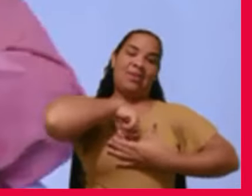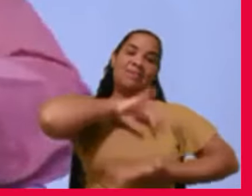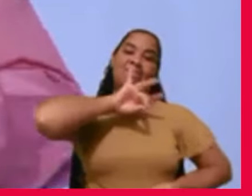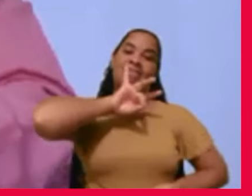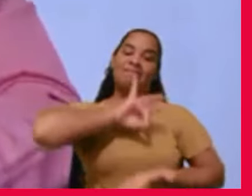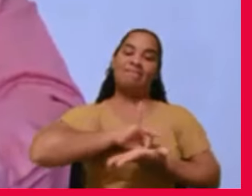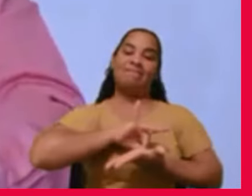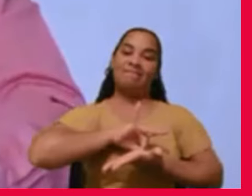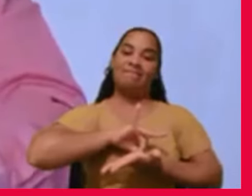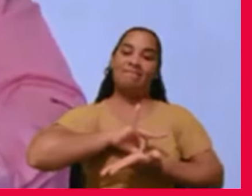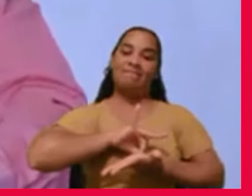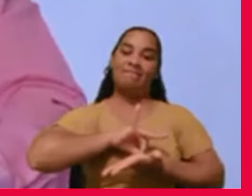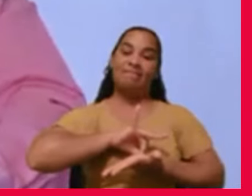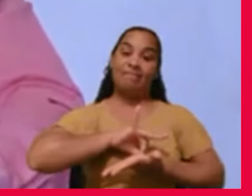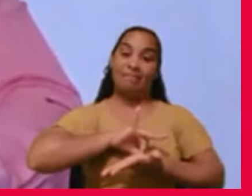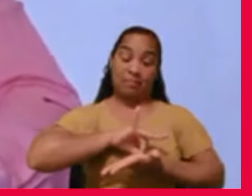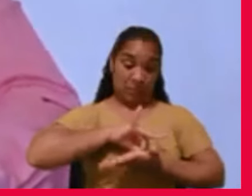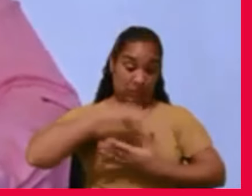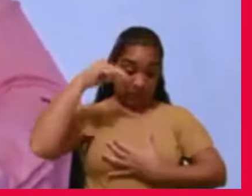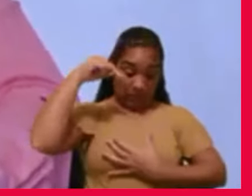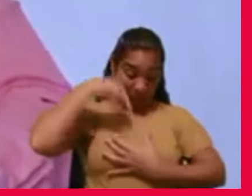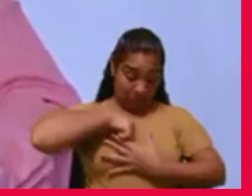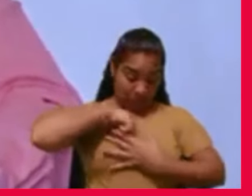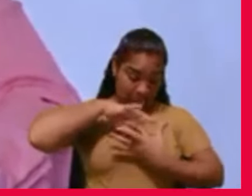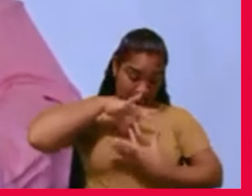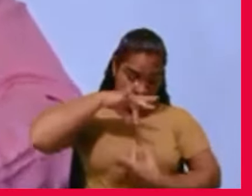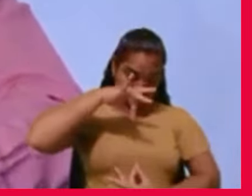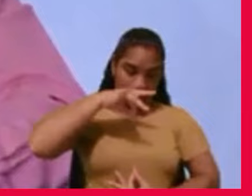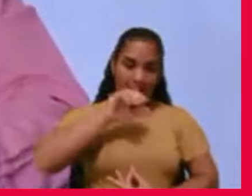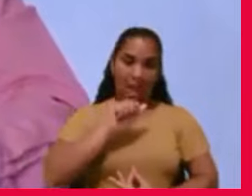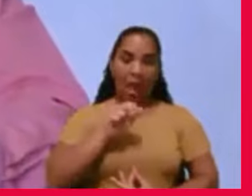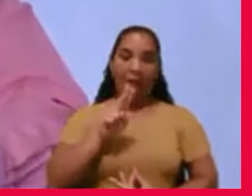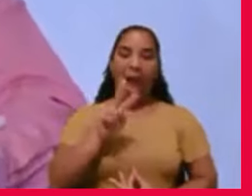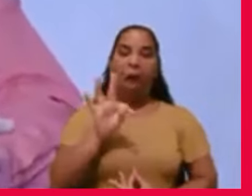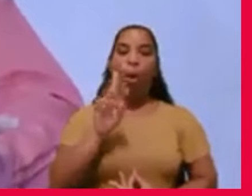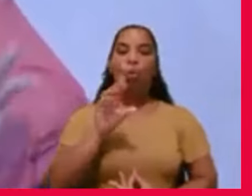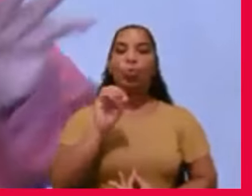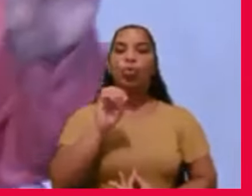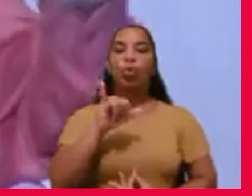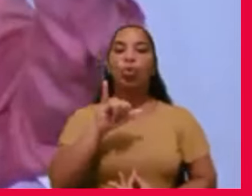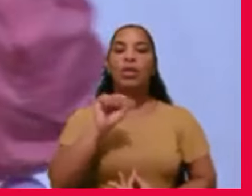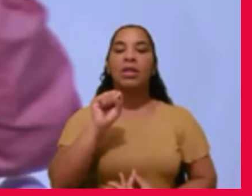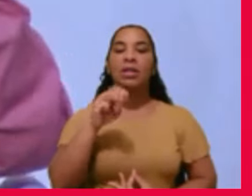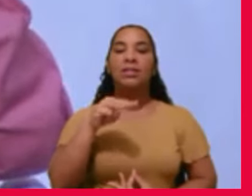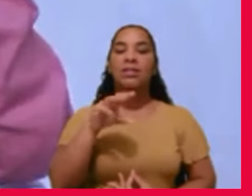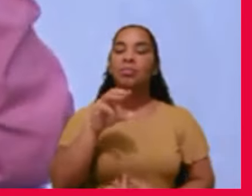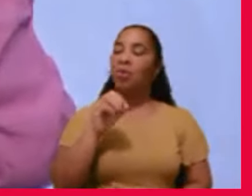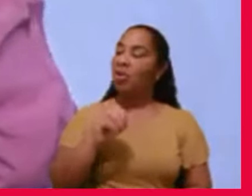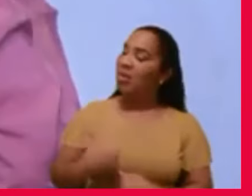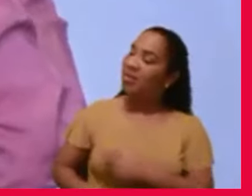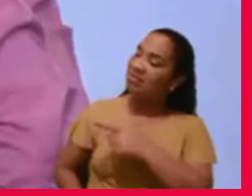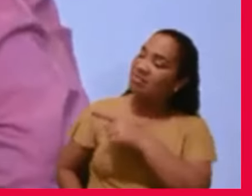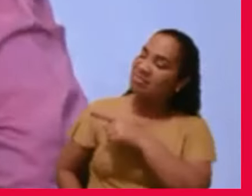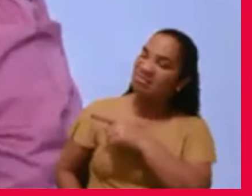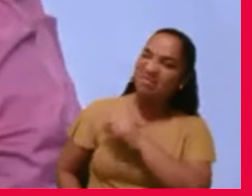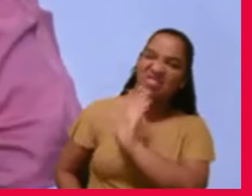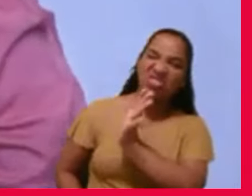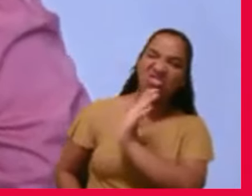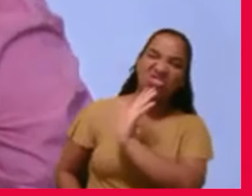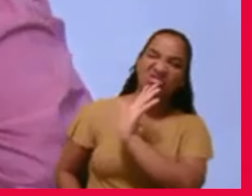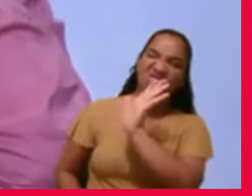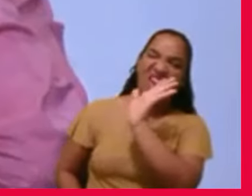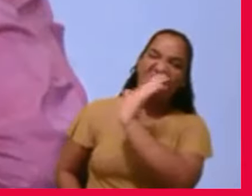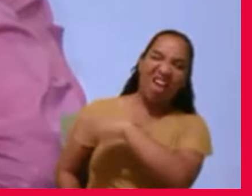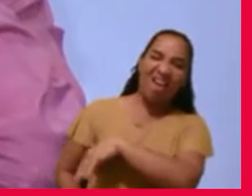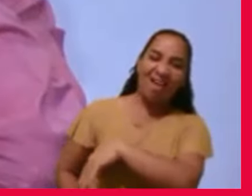cultivar o altruísmo, e dá uma olhadinha sem paragôs, e dizem assim, tchau, belo, estou